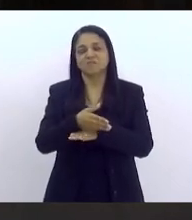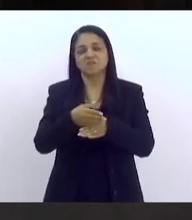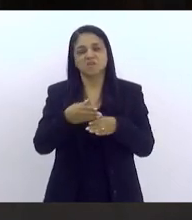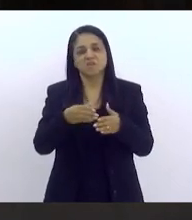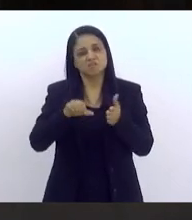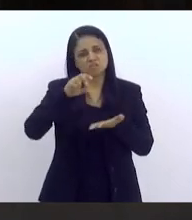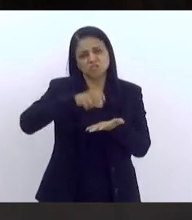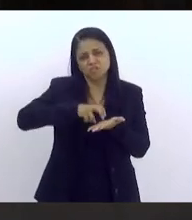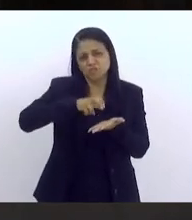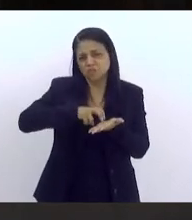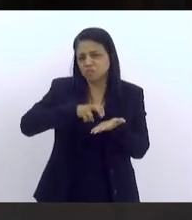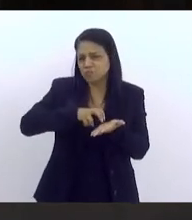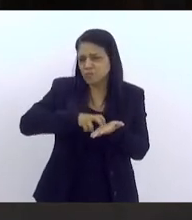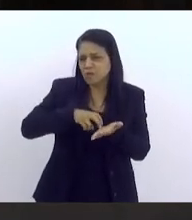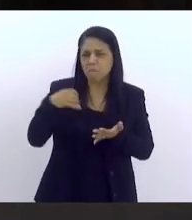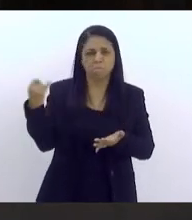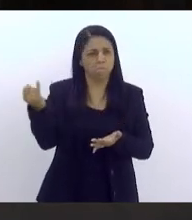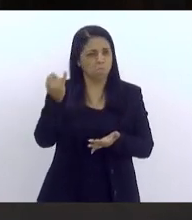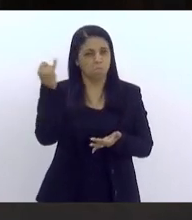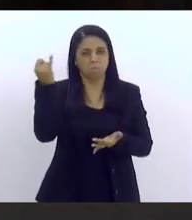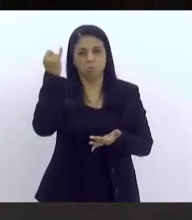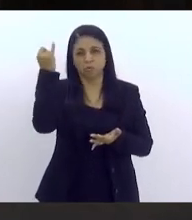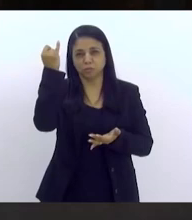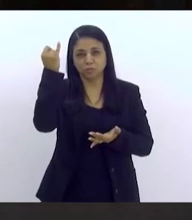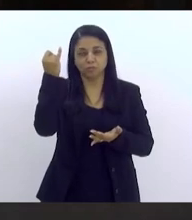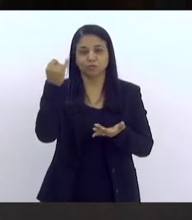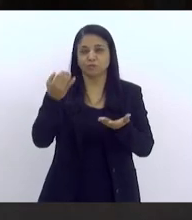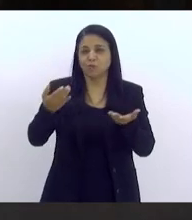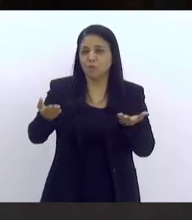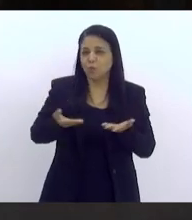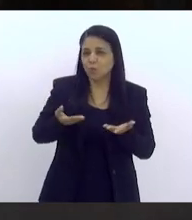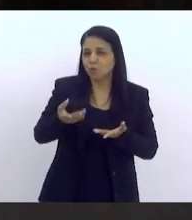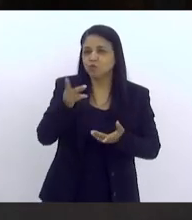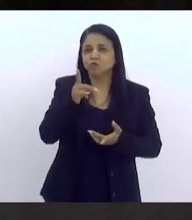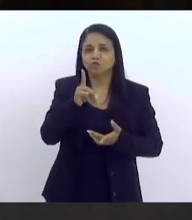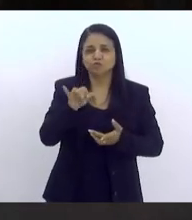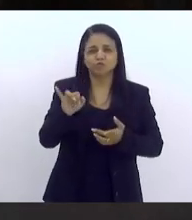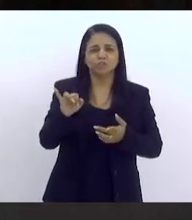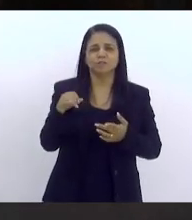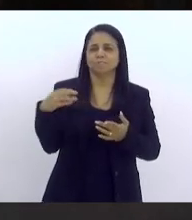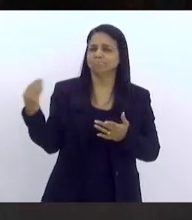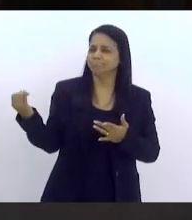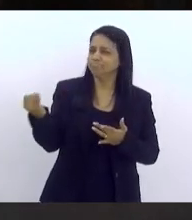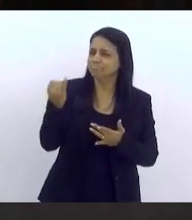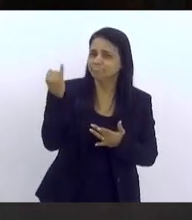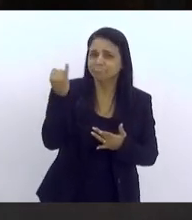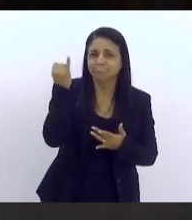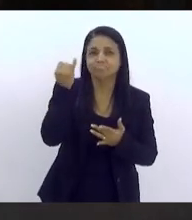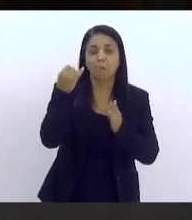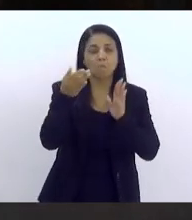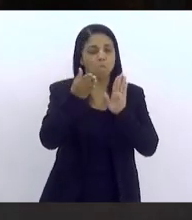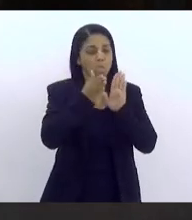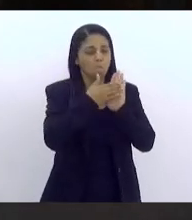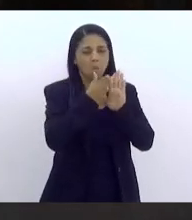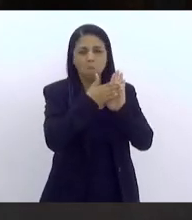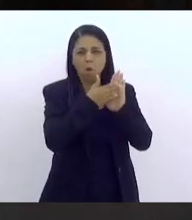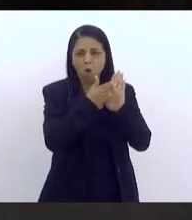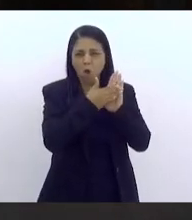importante. Eu acho que hoje vai ser um dia muito importante para levarmos propostas